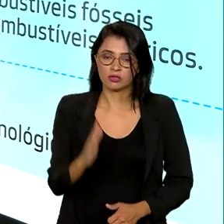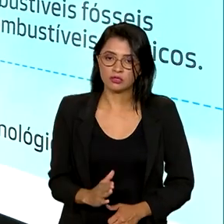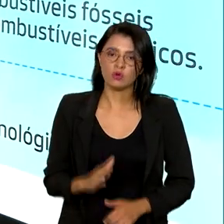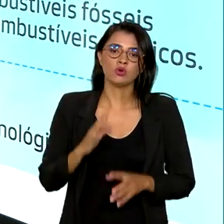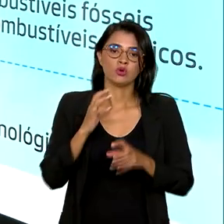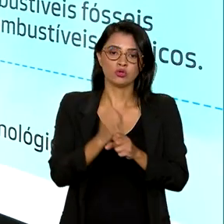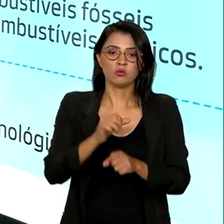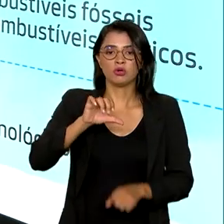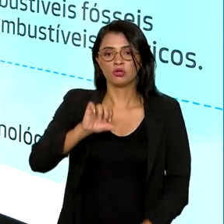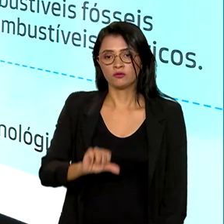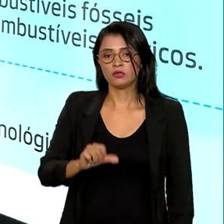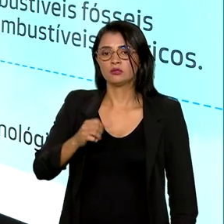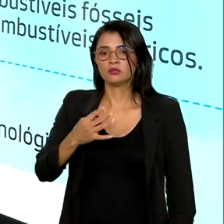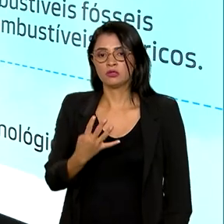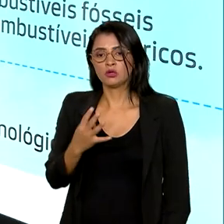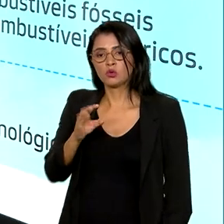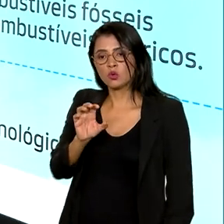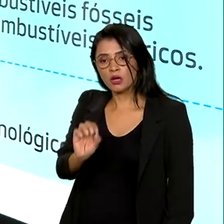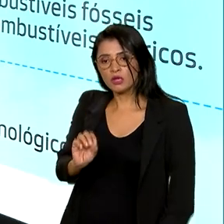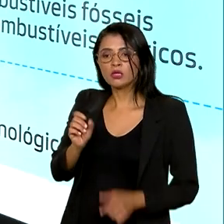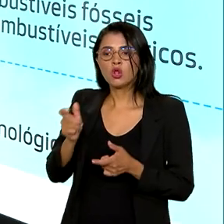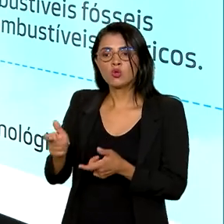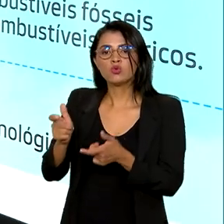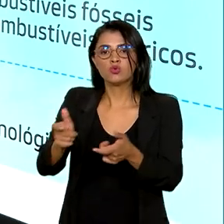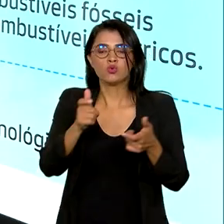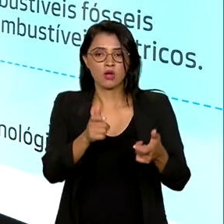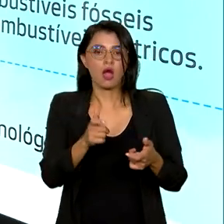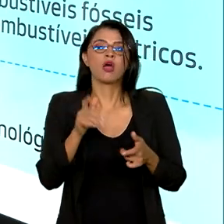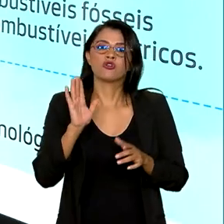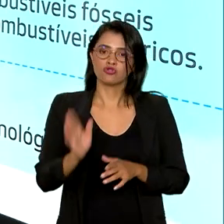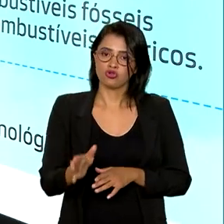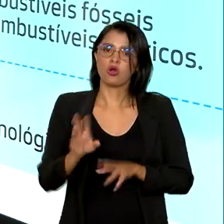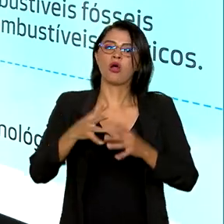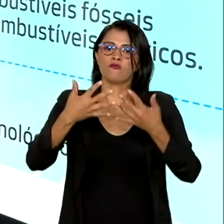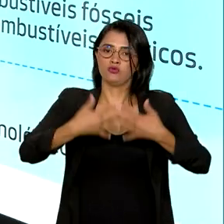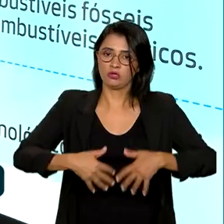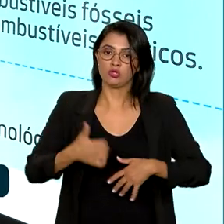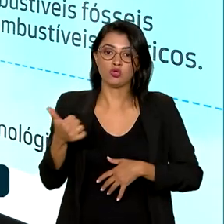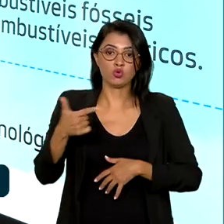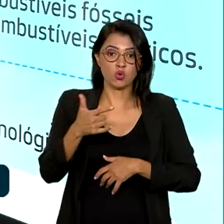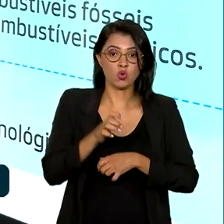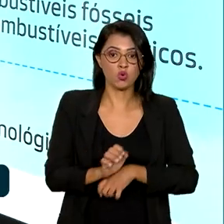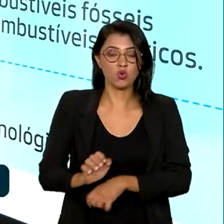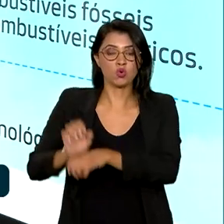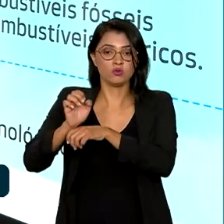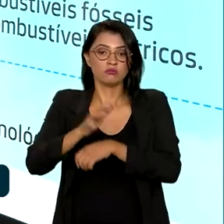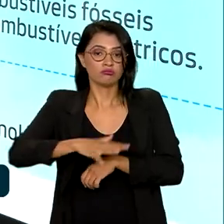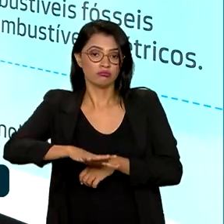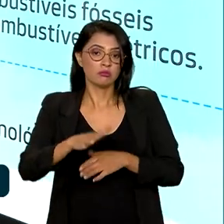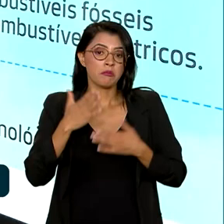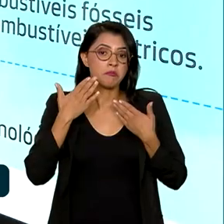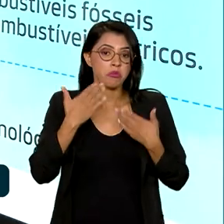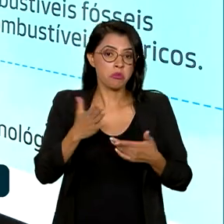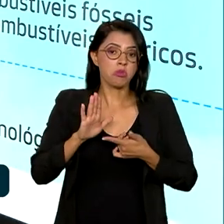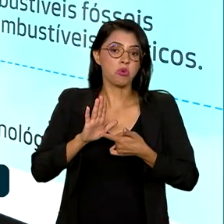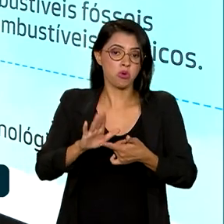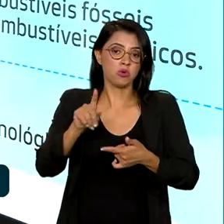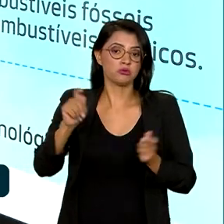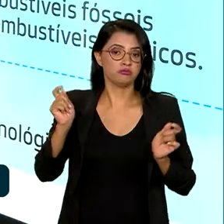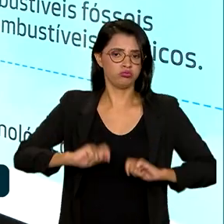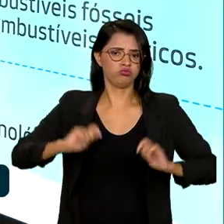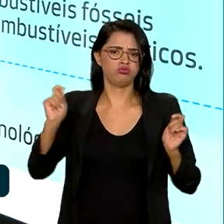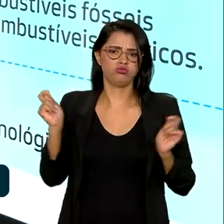940 parques em operação em 12 estados. E o setor apresenta grande